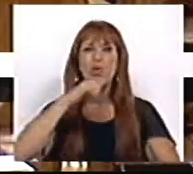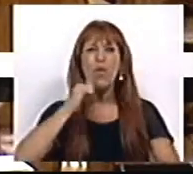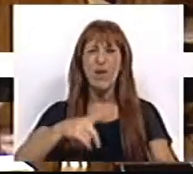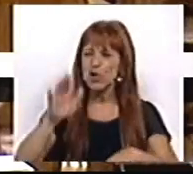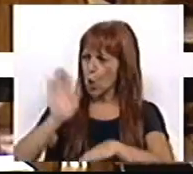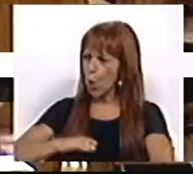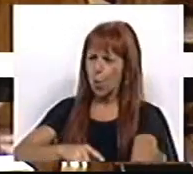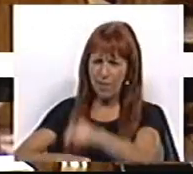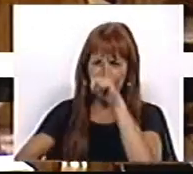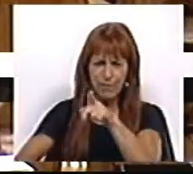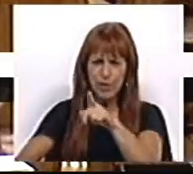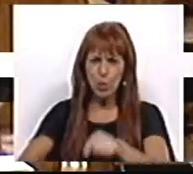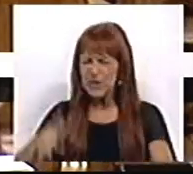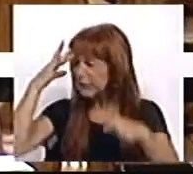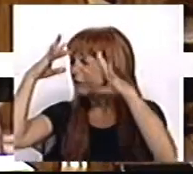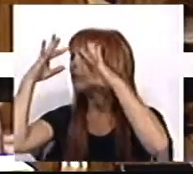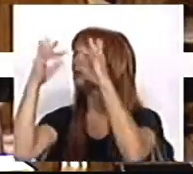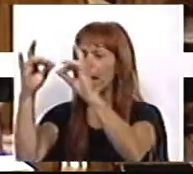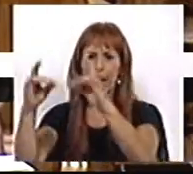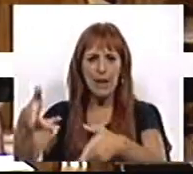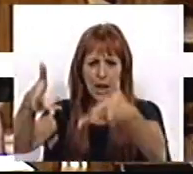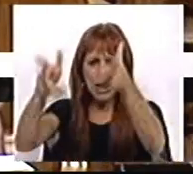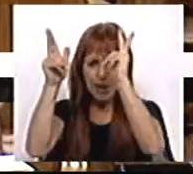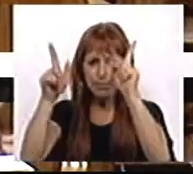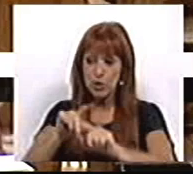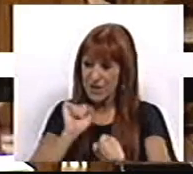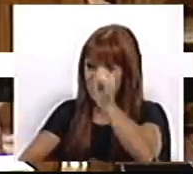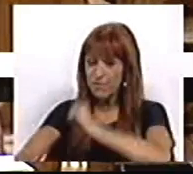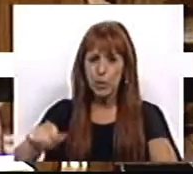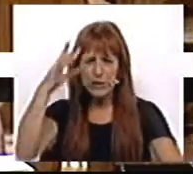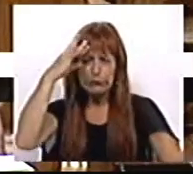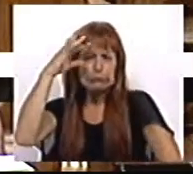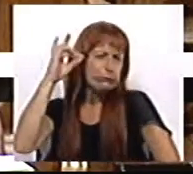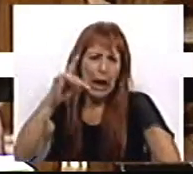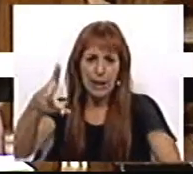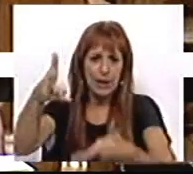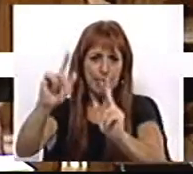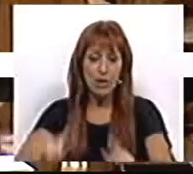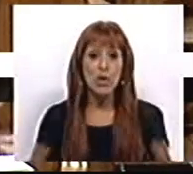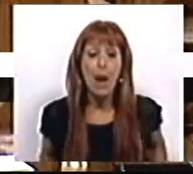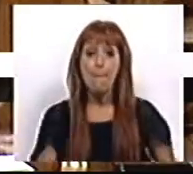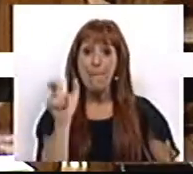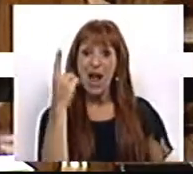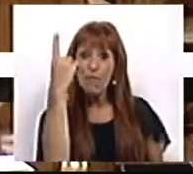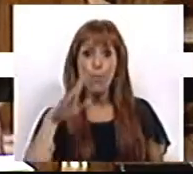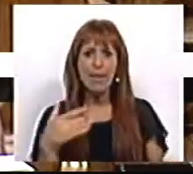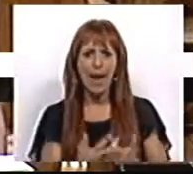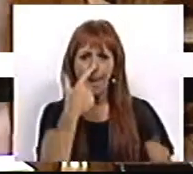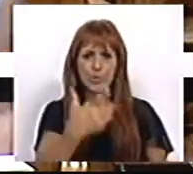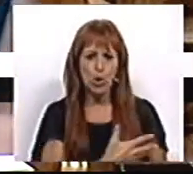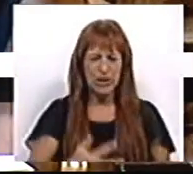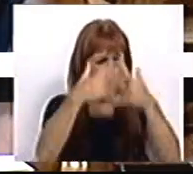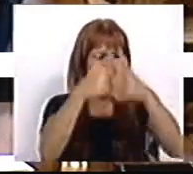às mãos do vosso radicalismo liberal, do vosso dogmatismo liberal. Uma palavra para o desemprego